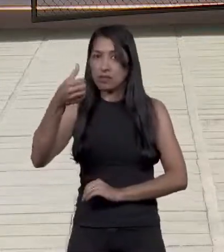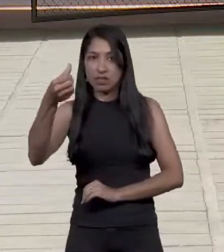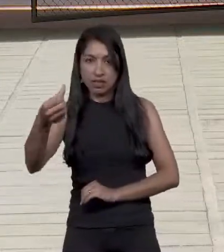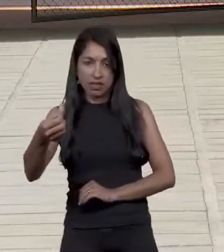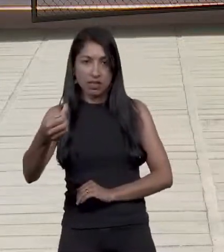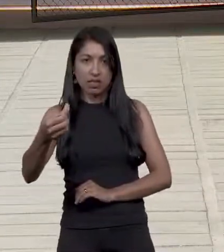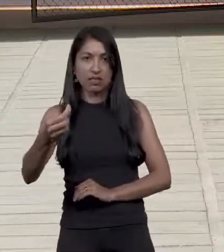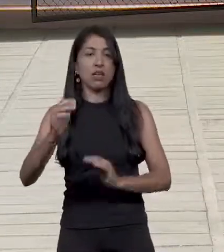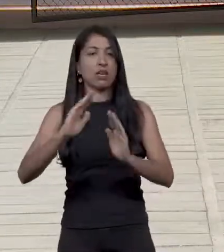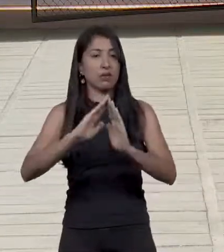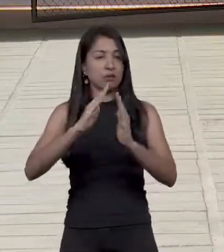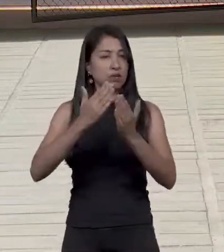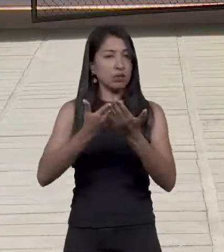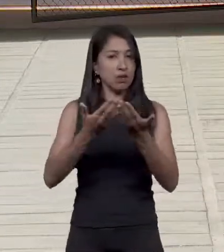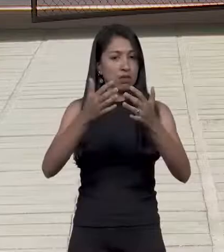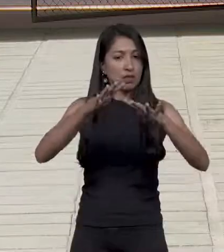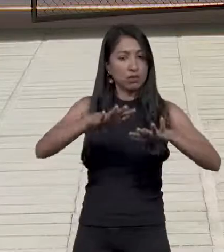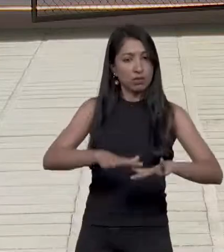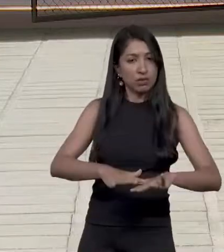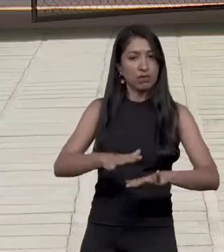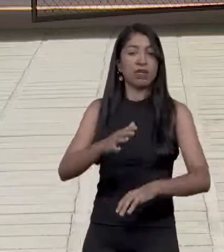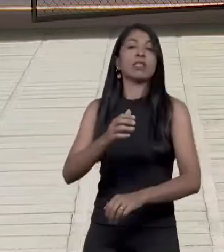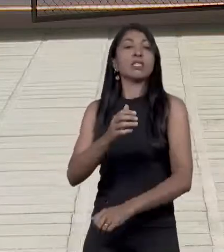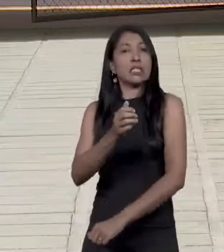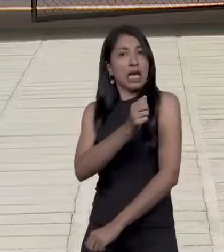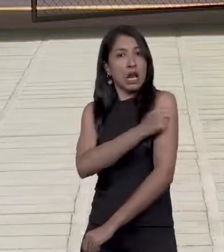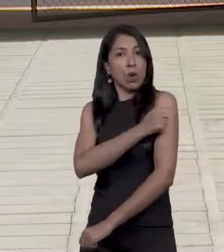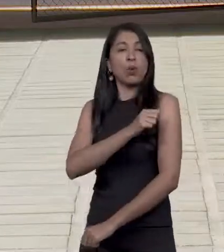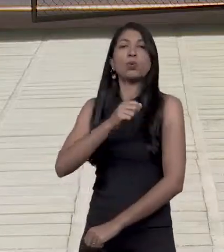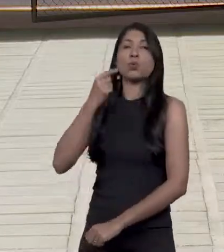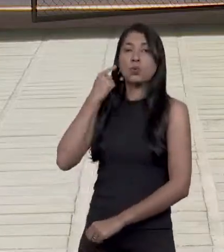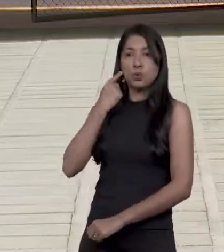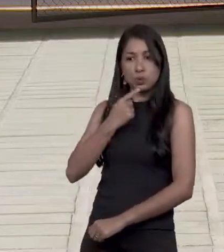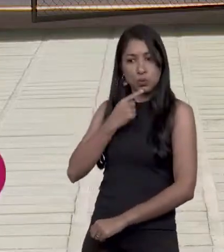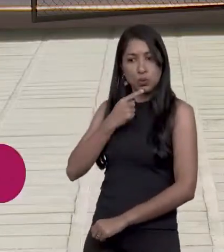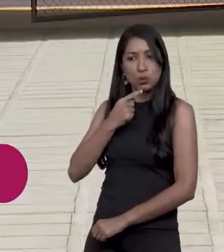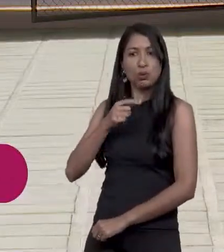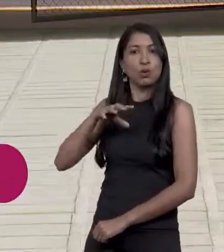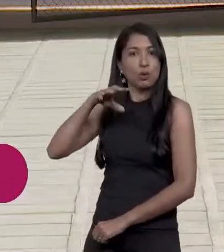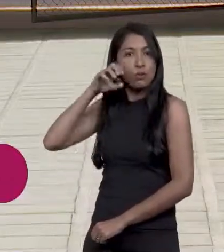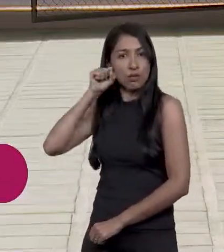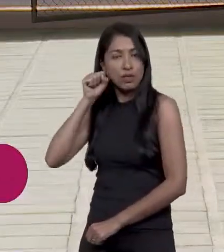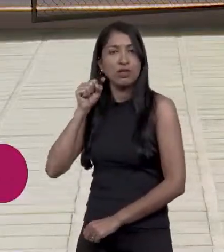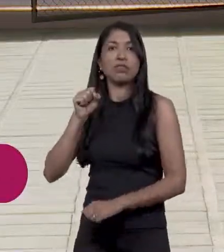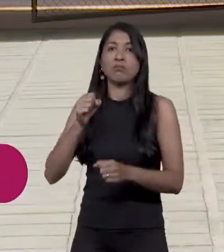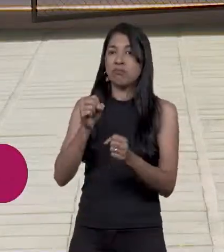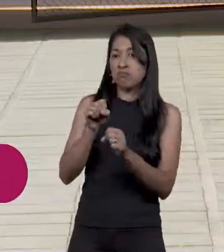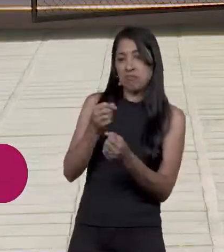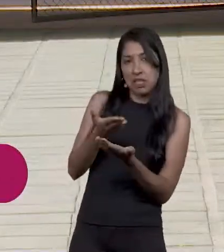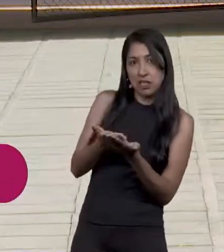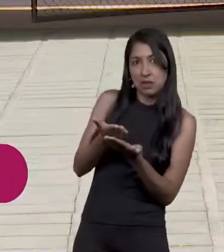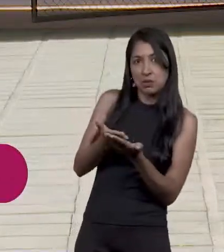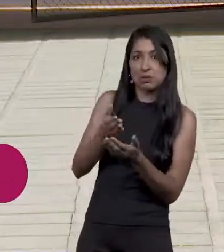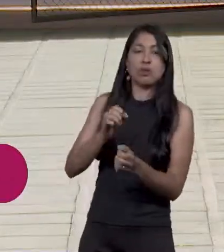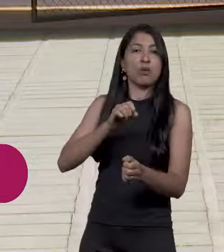Trata-se de uma escola inclusiva, em que alunos surdos e não surdos podem estudar libras. A inclusão ocorre,